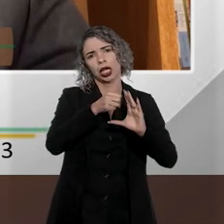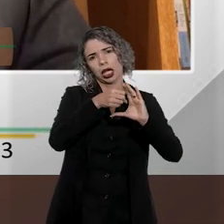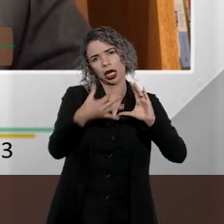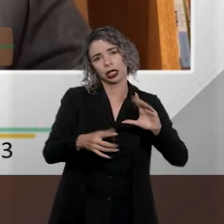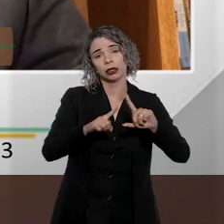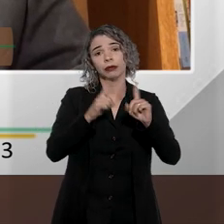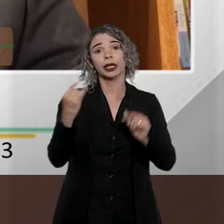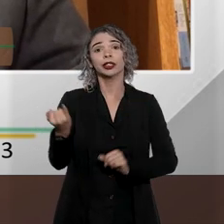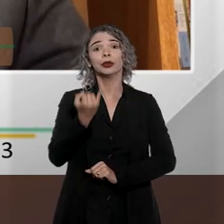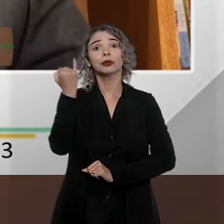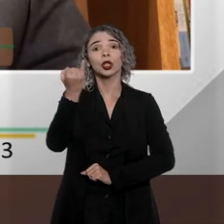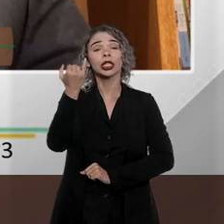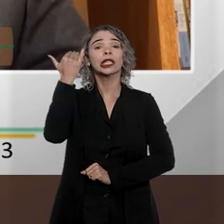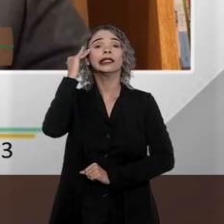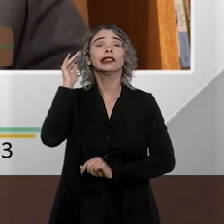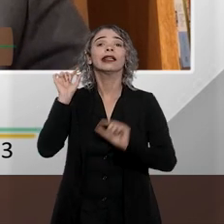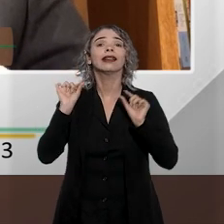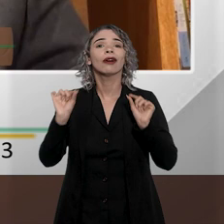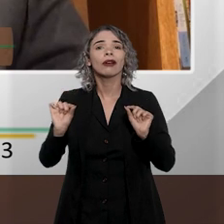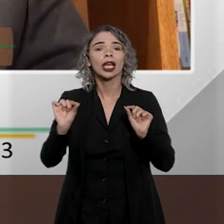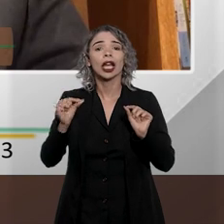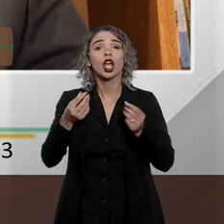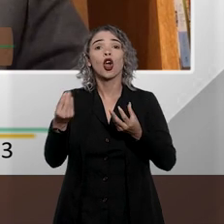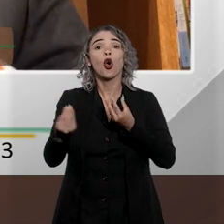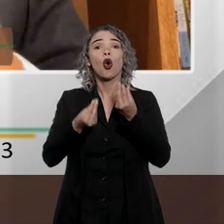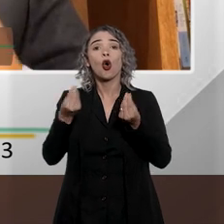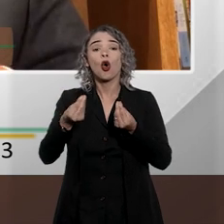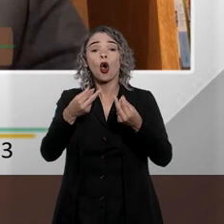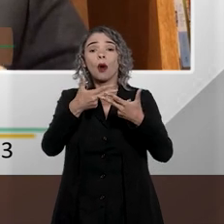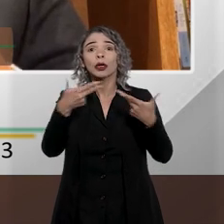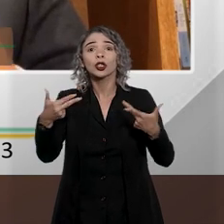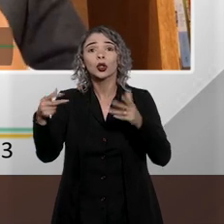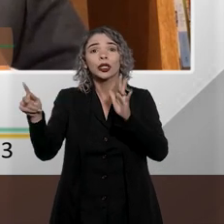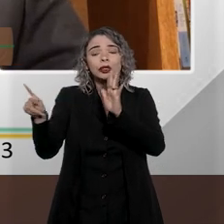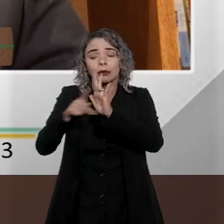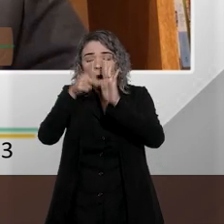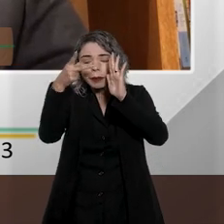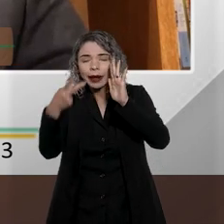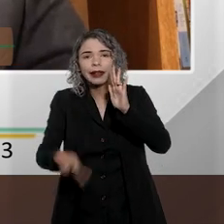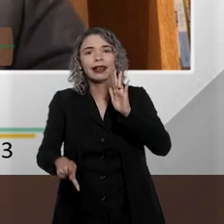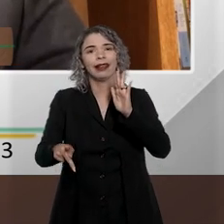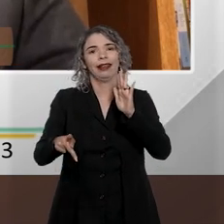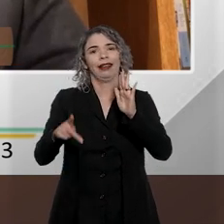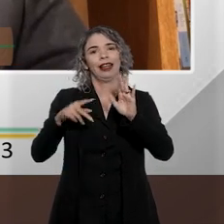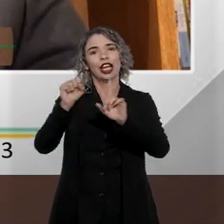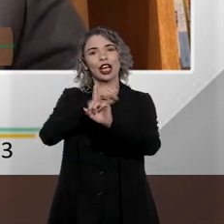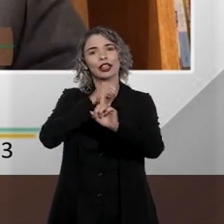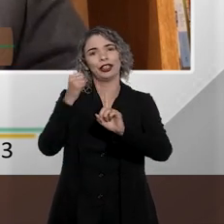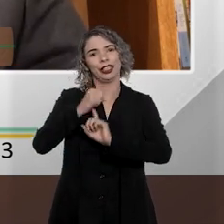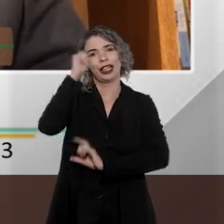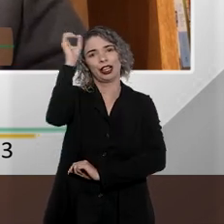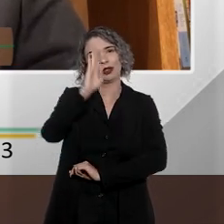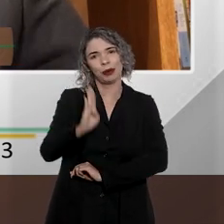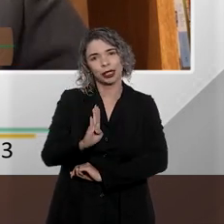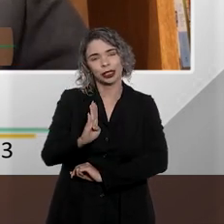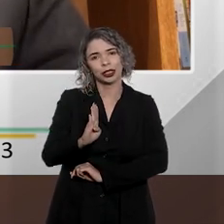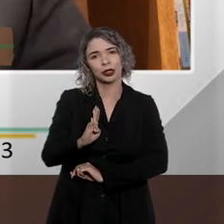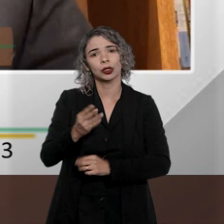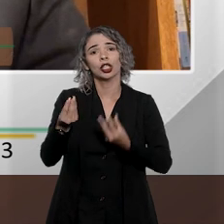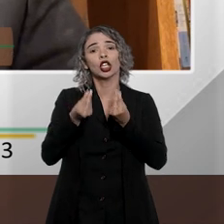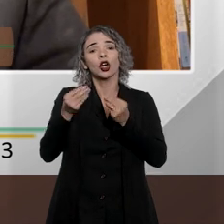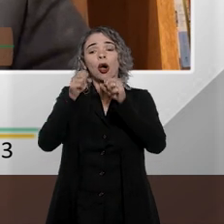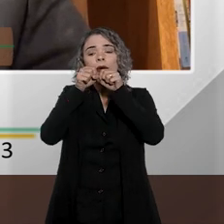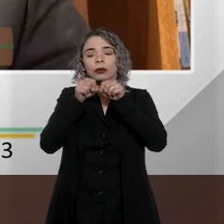mas é muito importante que a gente compreenda a forma como está estruturada a sociedade brasileira e a forma como é